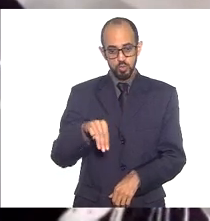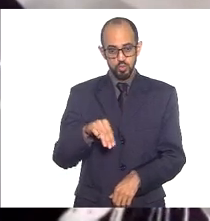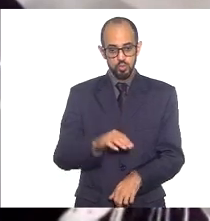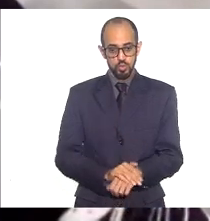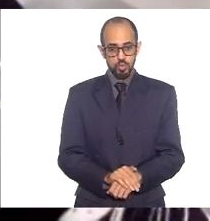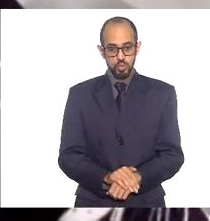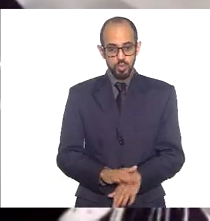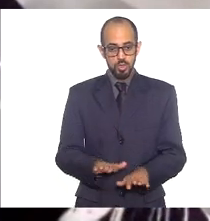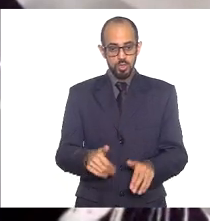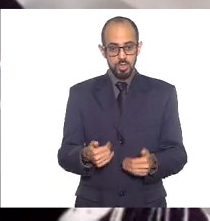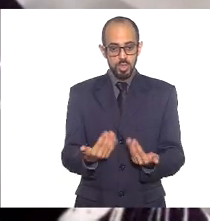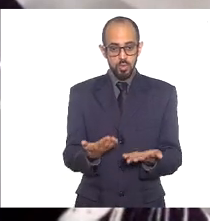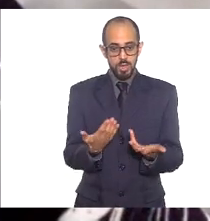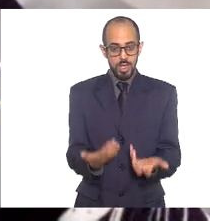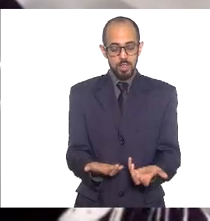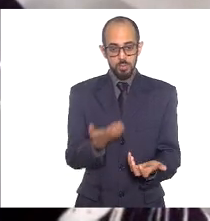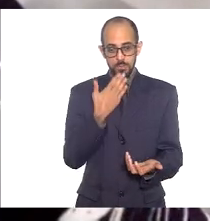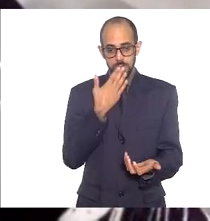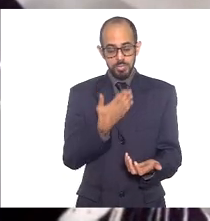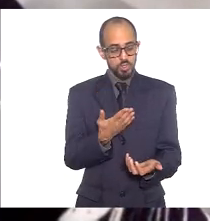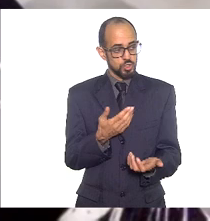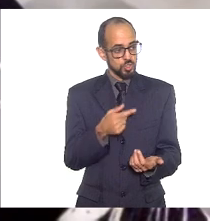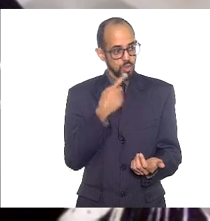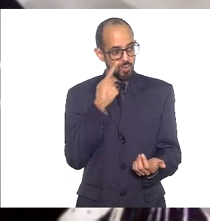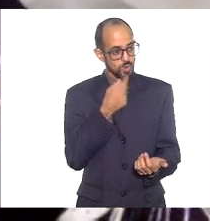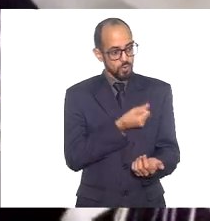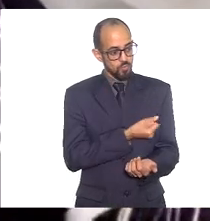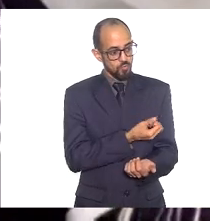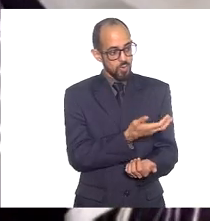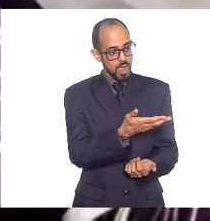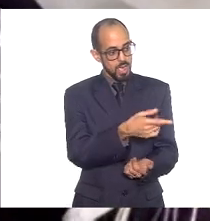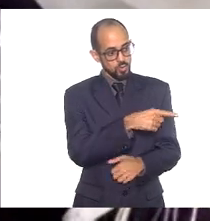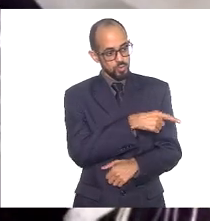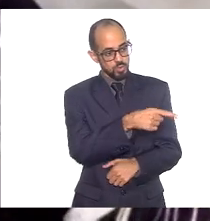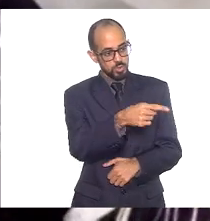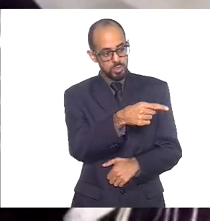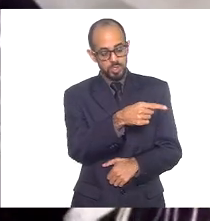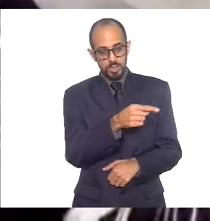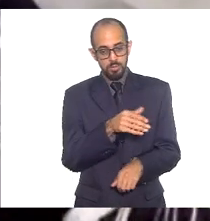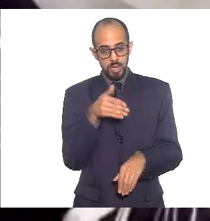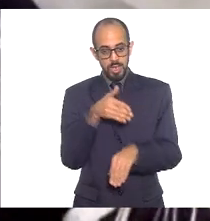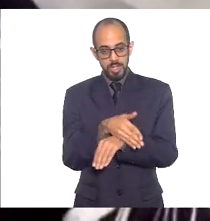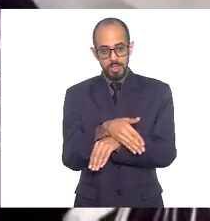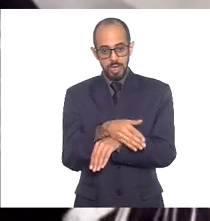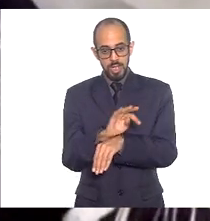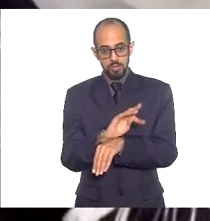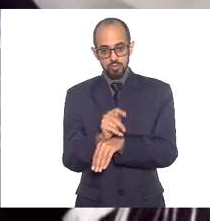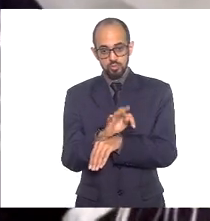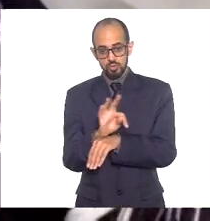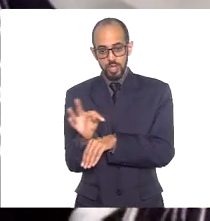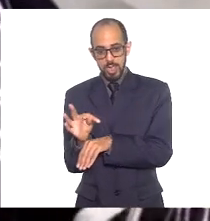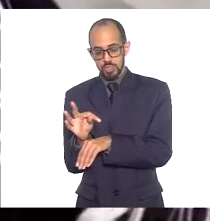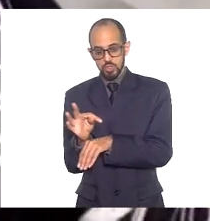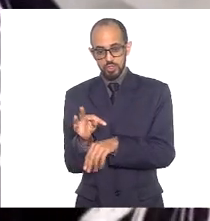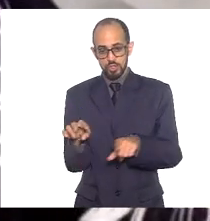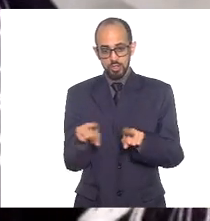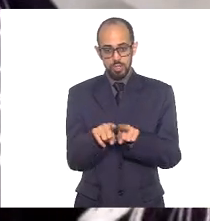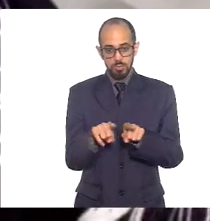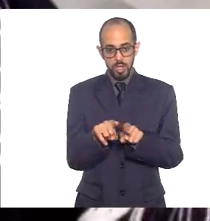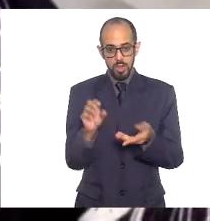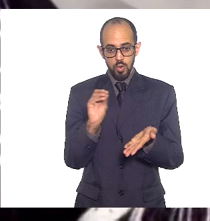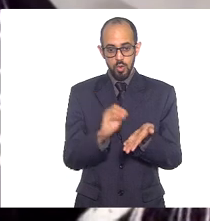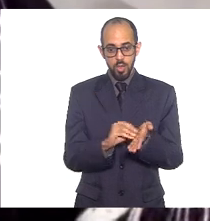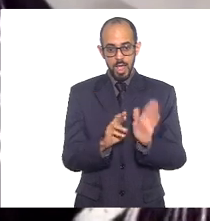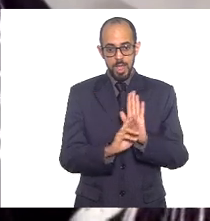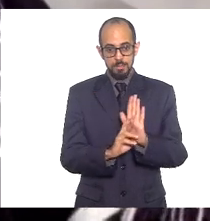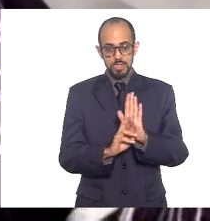pedir que eu estou vendo várias pessoas aqui, se pudessem entrar no chat e colocar, por favor, de